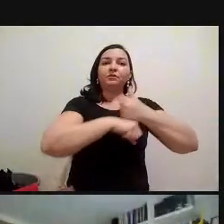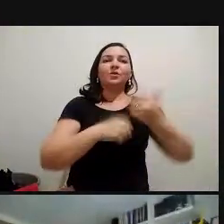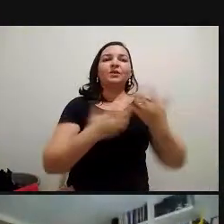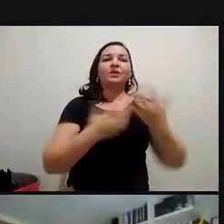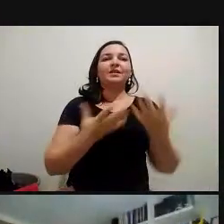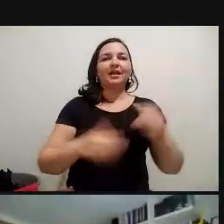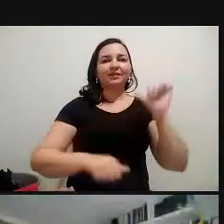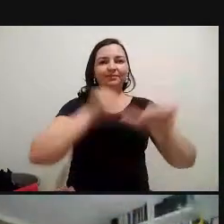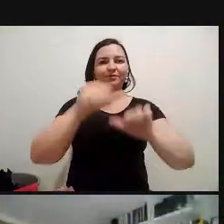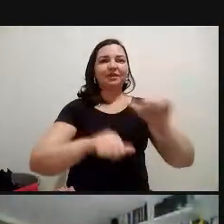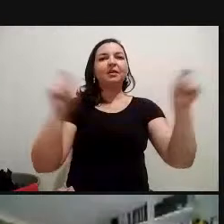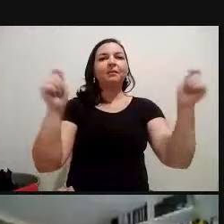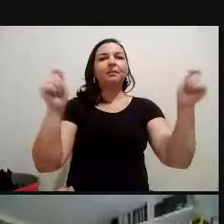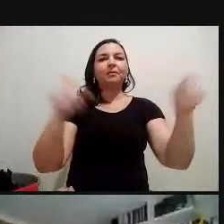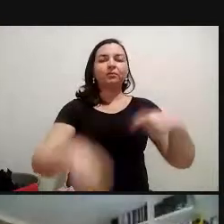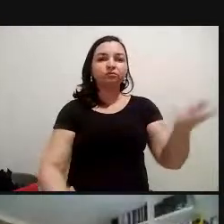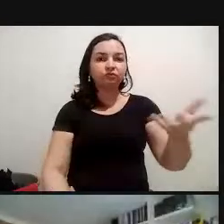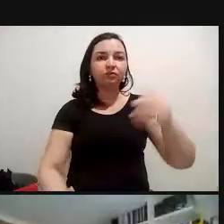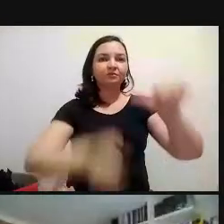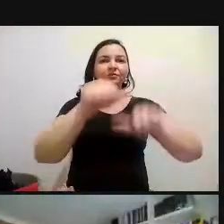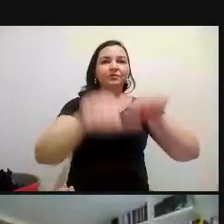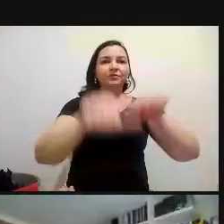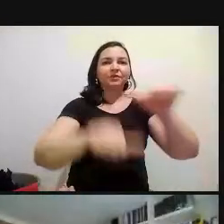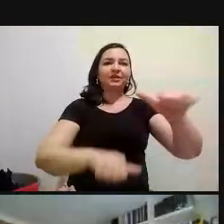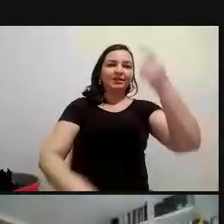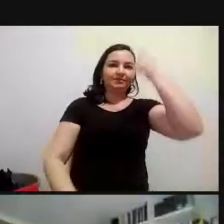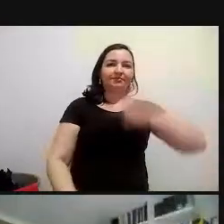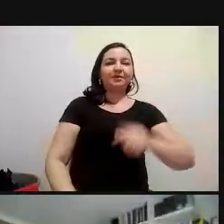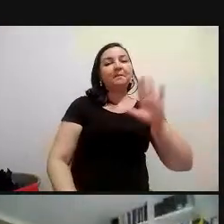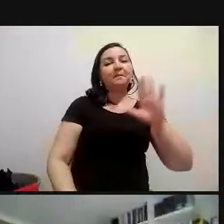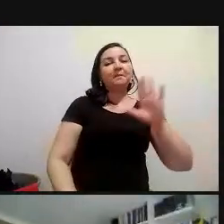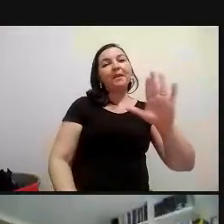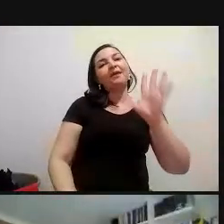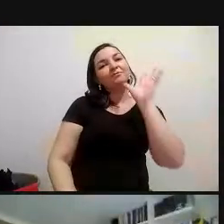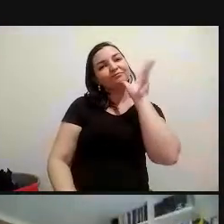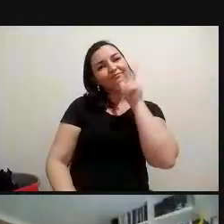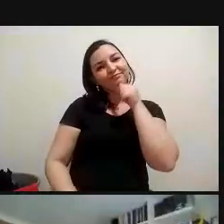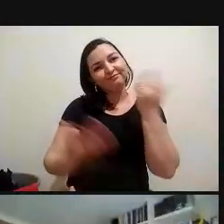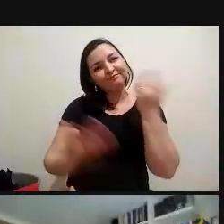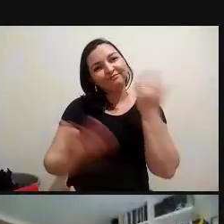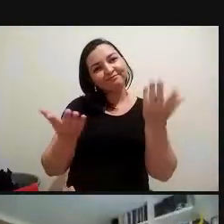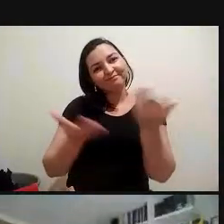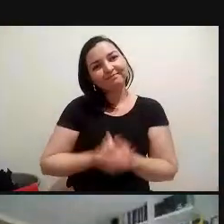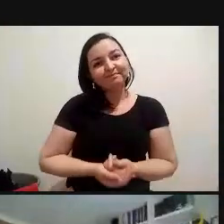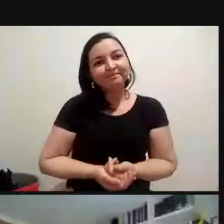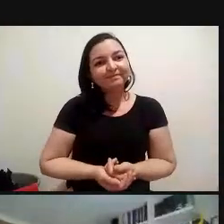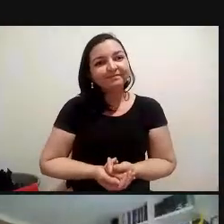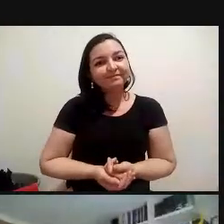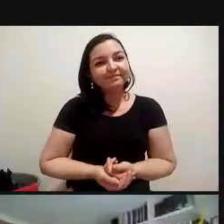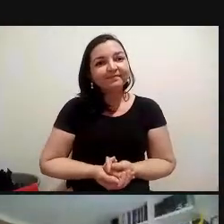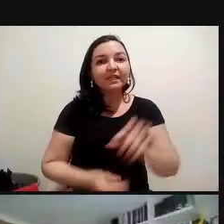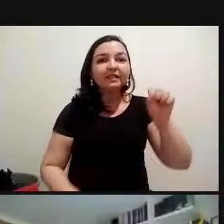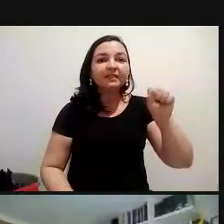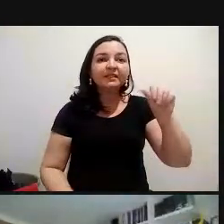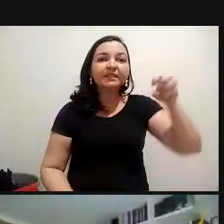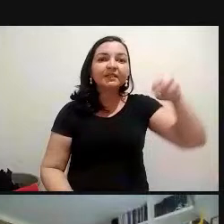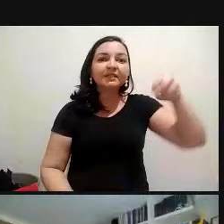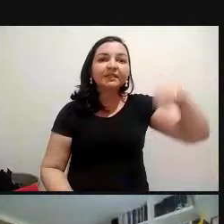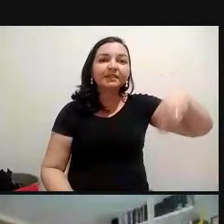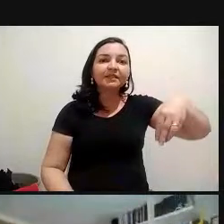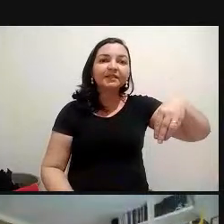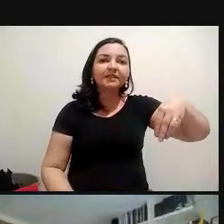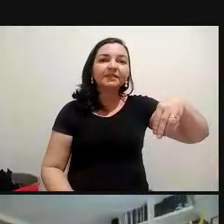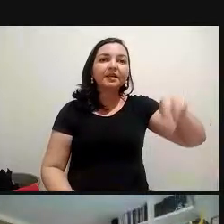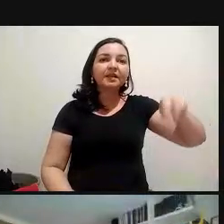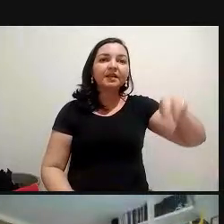ser acelerado a gente ter essa resposta mais próxima. Exato. E aqui, Samuel fala que, infelizmente, no pior dos